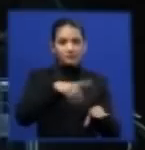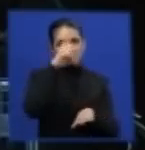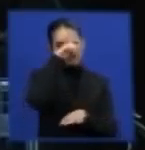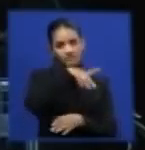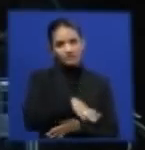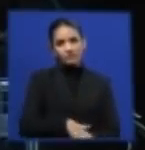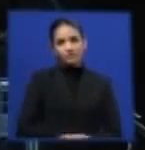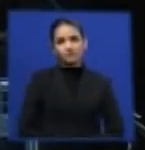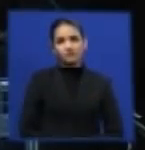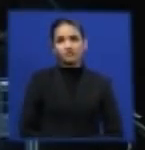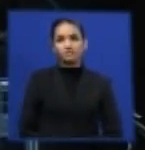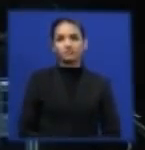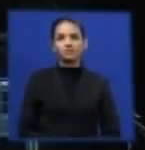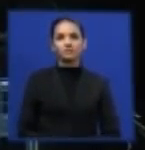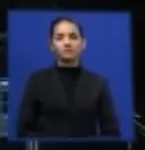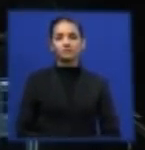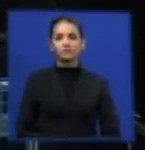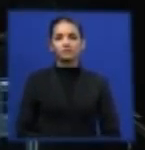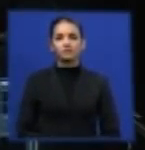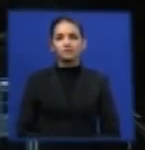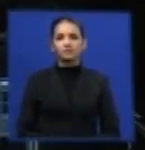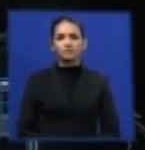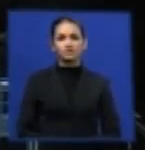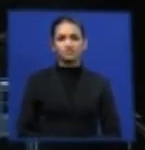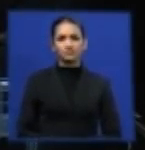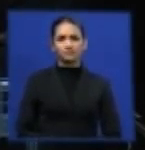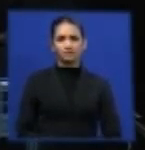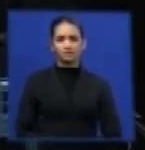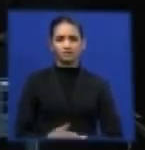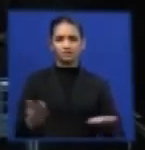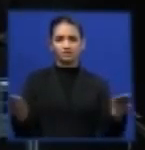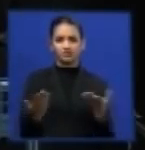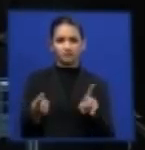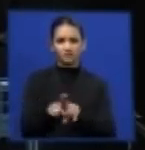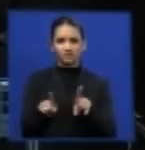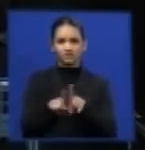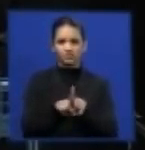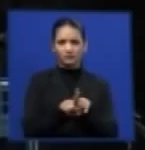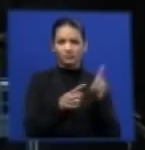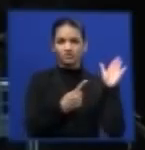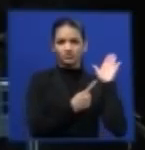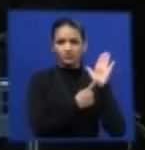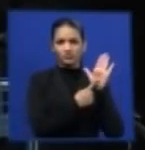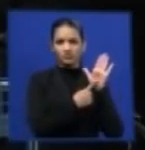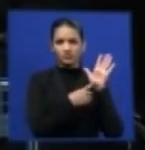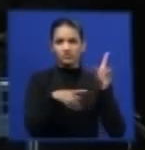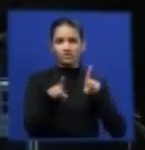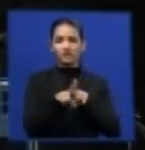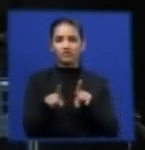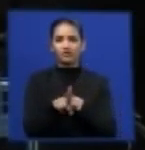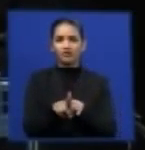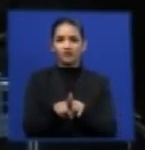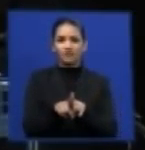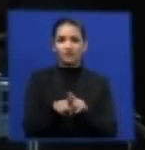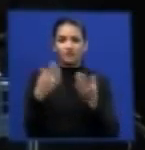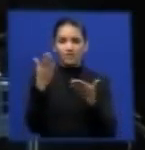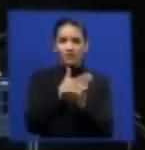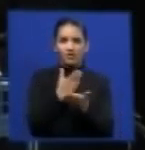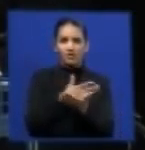Aí eu vou fazer agora a menção. Ah, essa também é uma matéria da revista Veja,